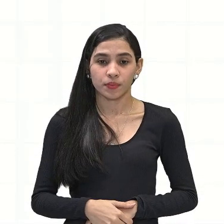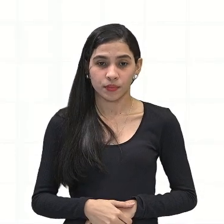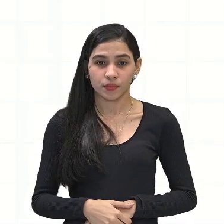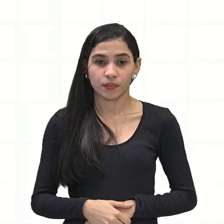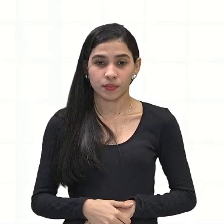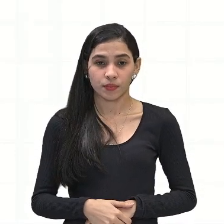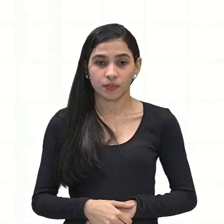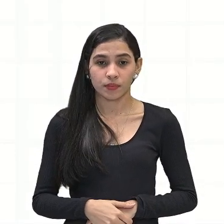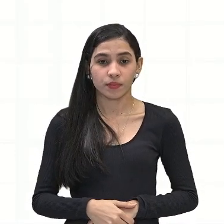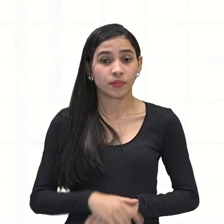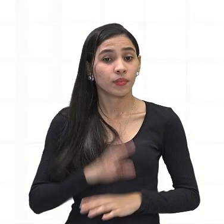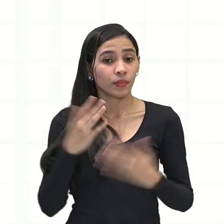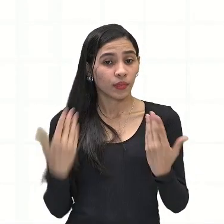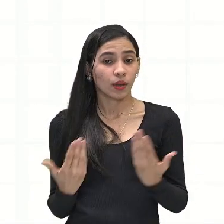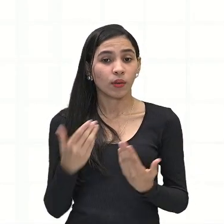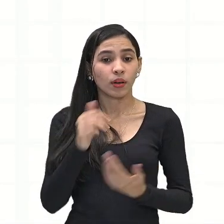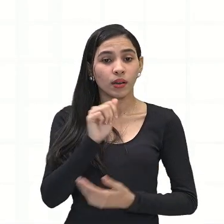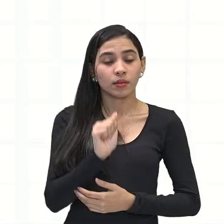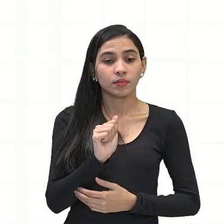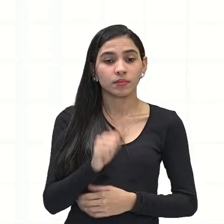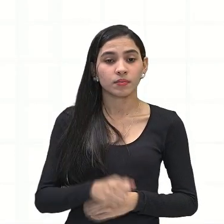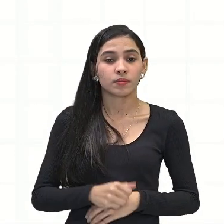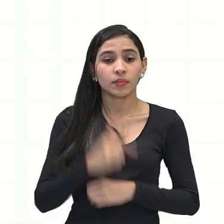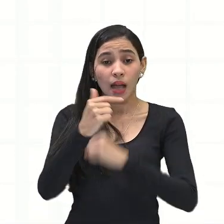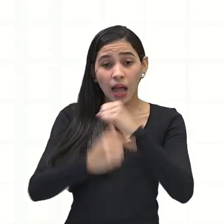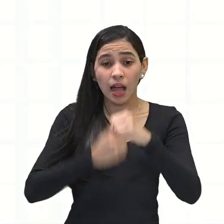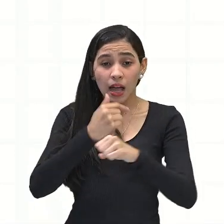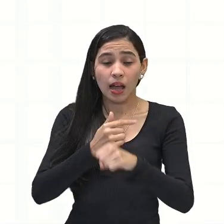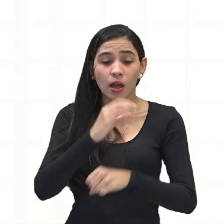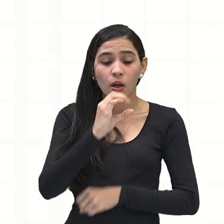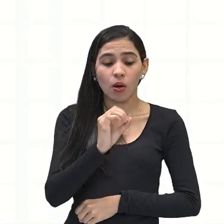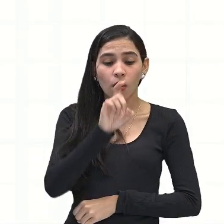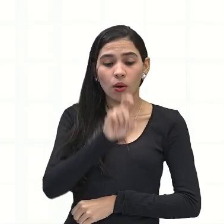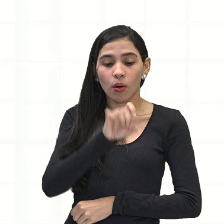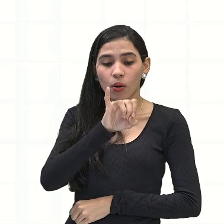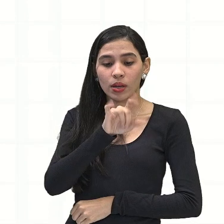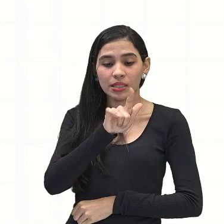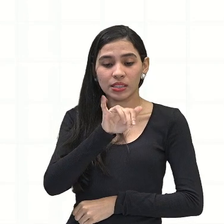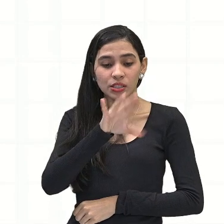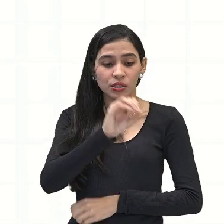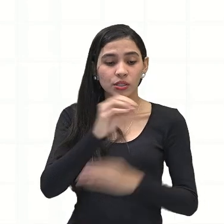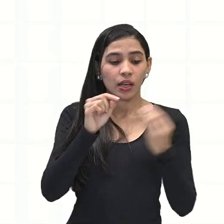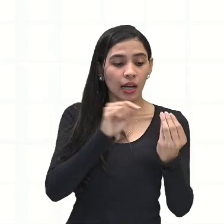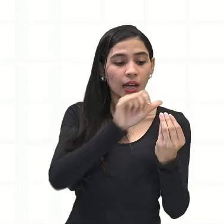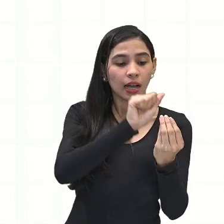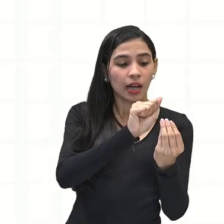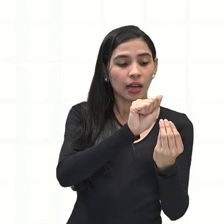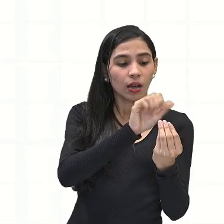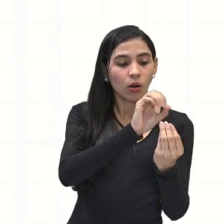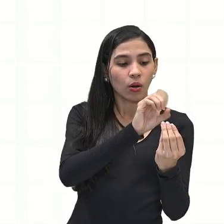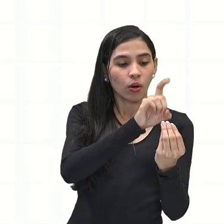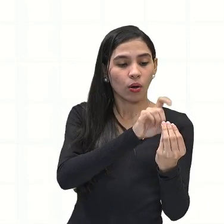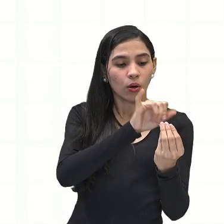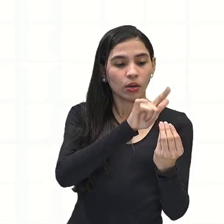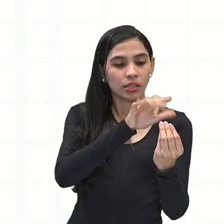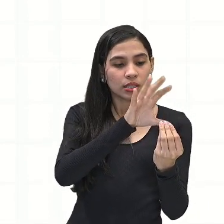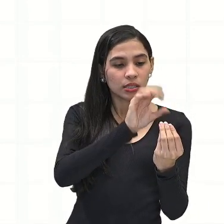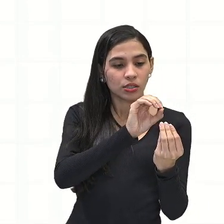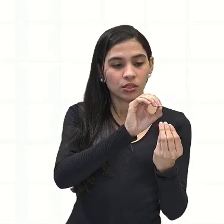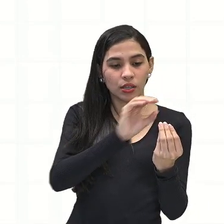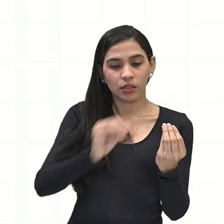o que um átomo, ó, um átomo de oxigênio separado vai se juntar a uma